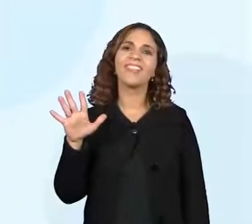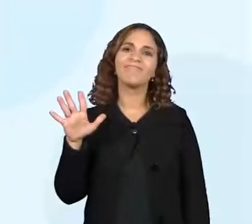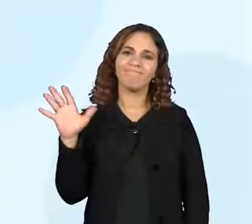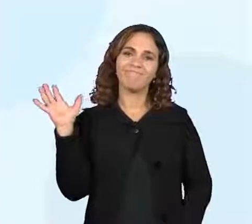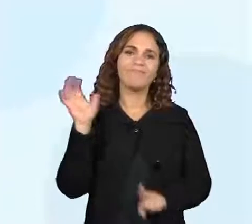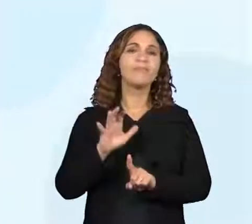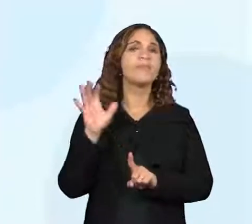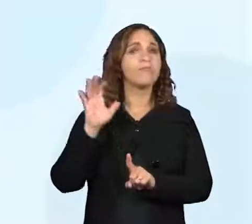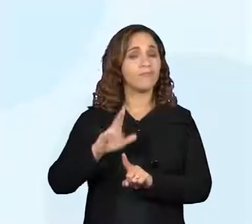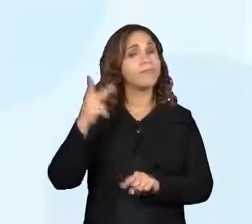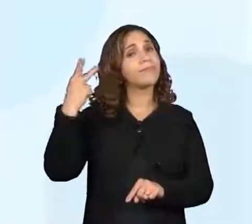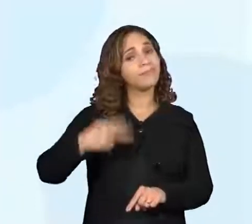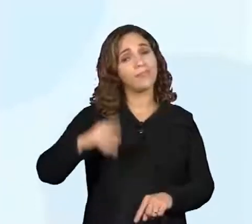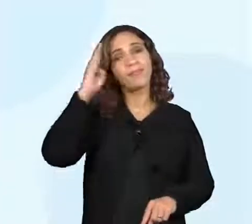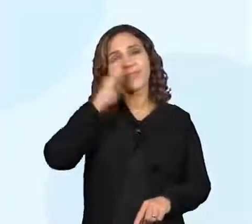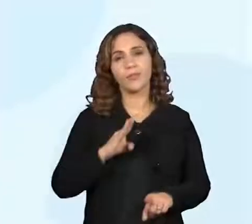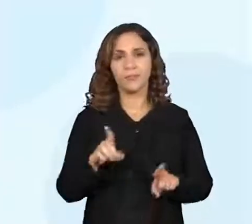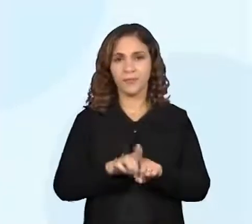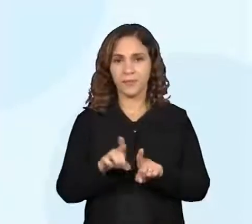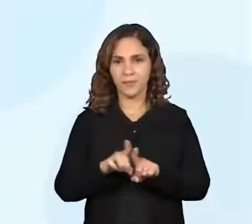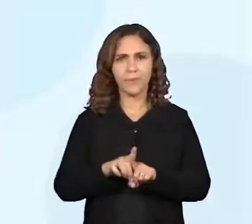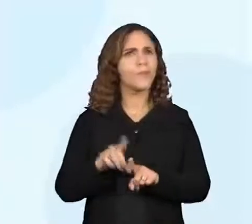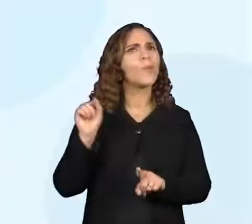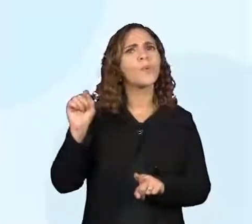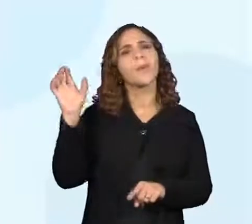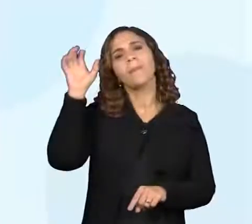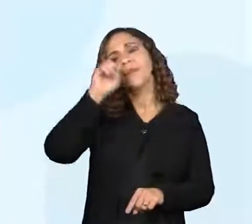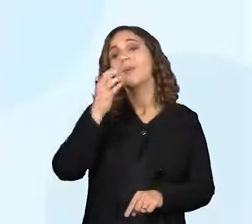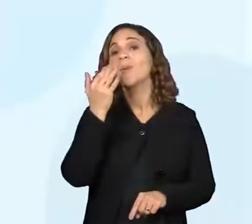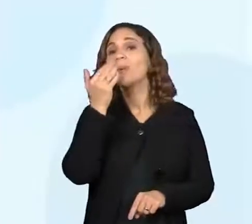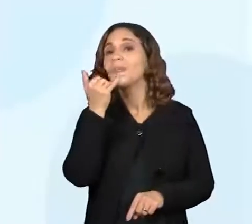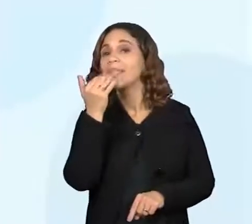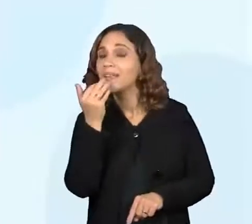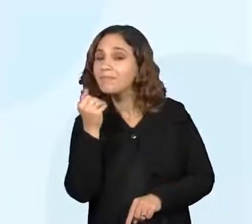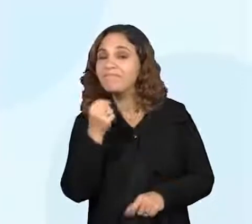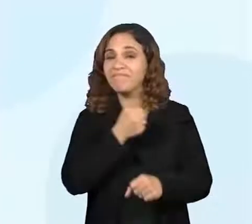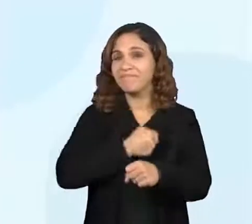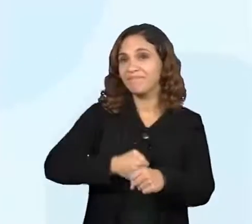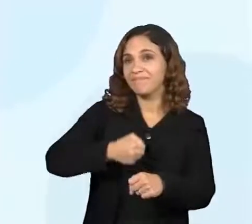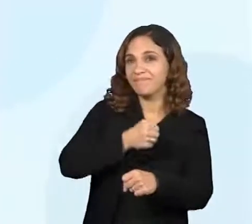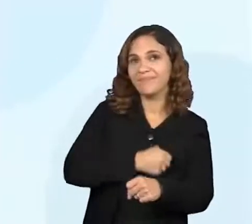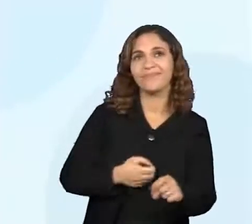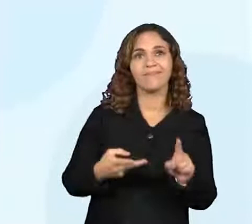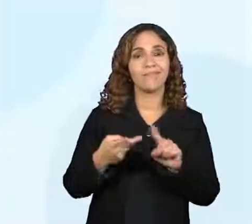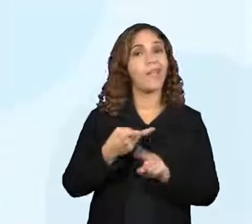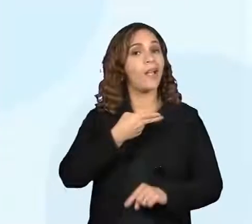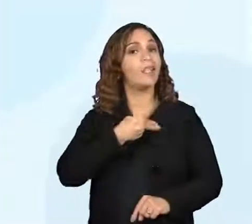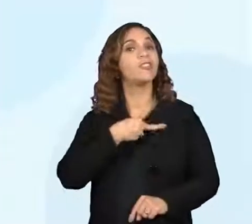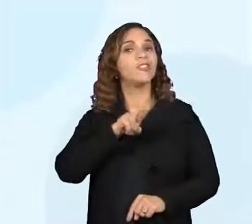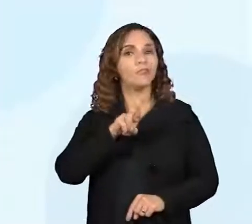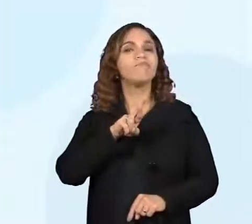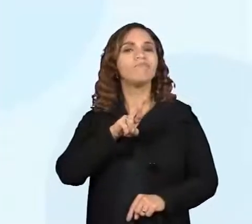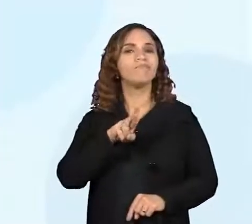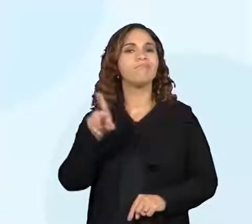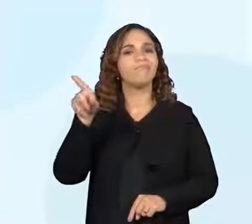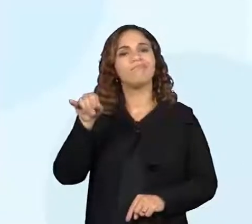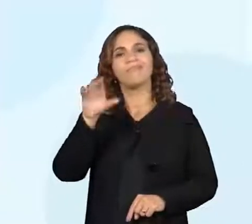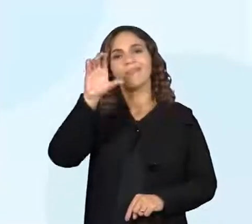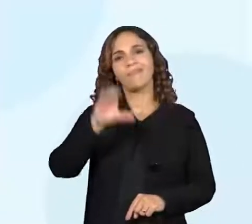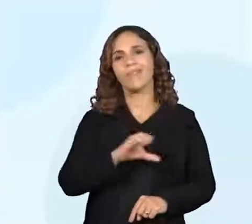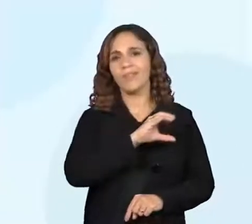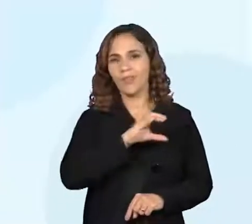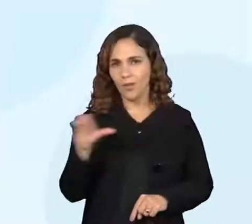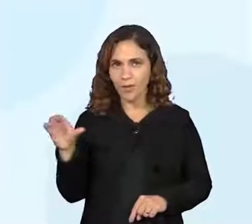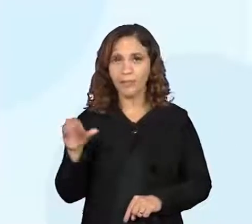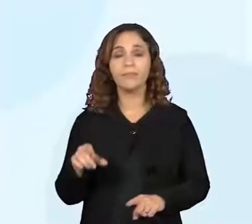da Europa, o a gente aprendeu aí da Europa? A culinária, a religião, quando a gente pensa aí na religião católica